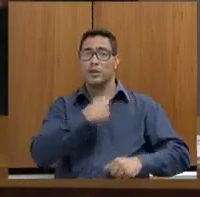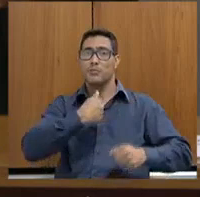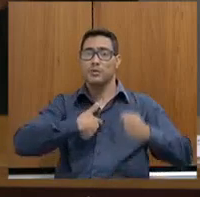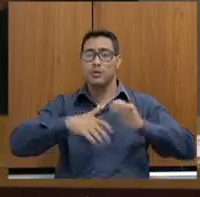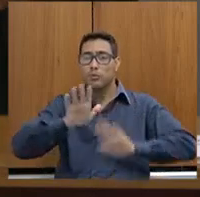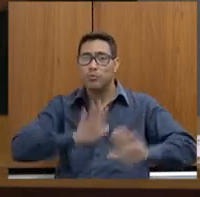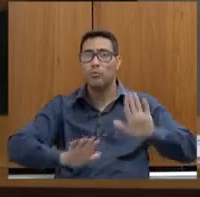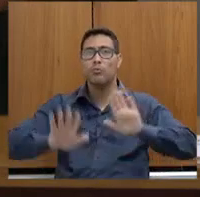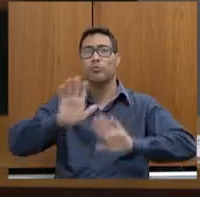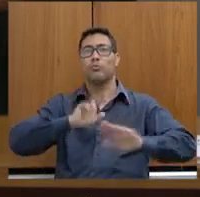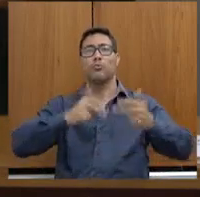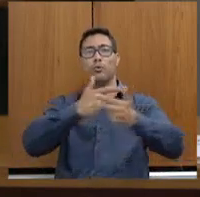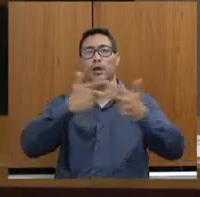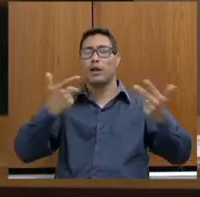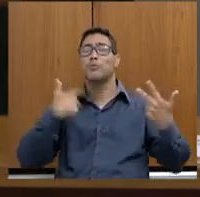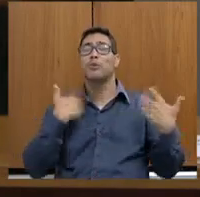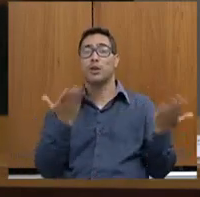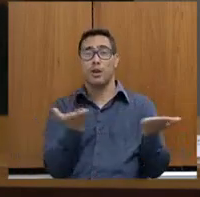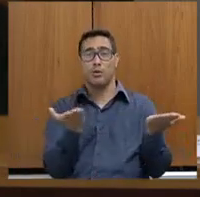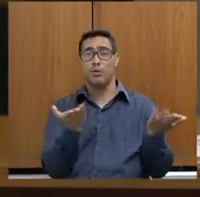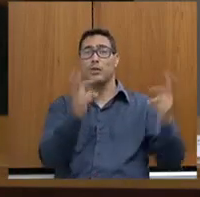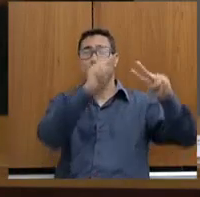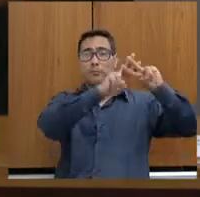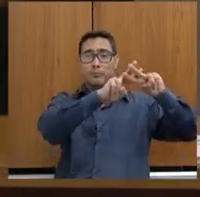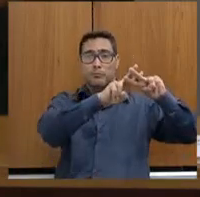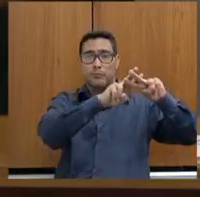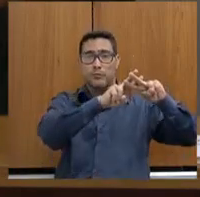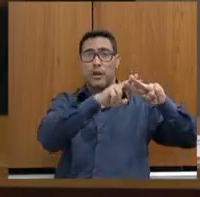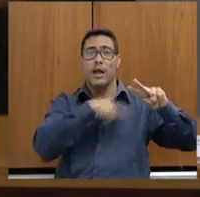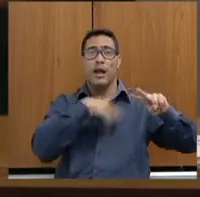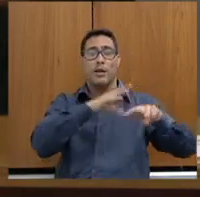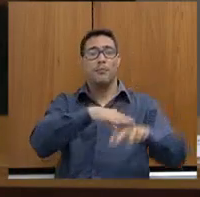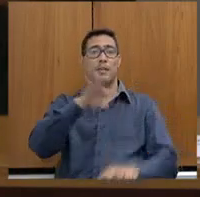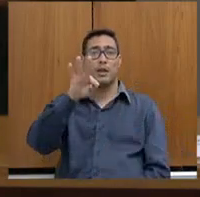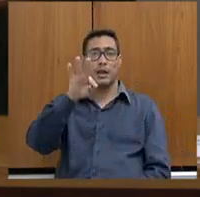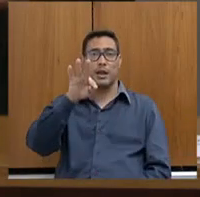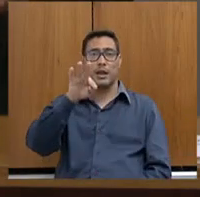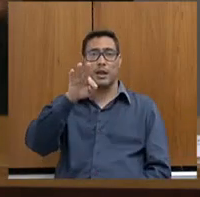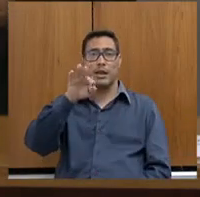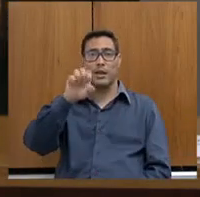muito grande, deputada, porque o sistema profissional, a minha tese de doutorado foi sobre o sistema profissional.